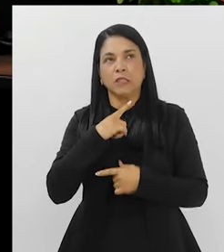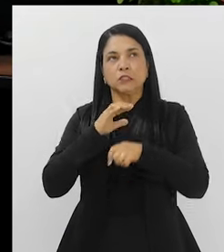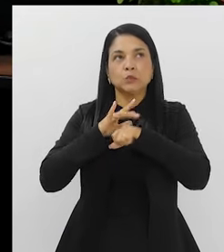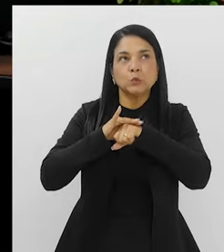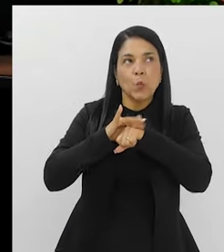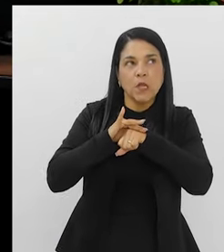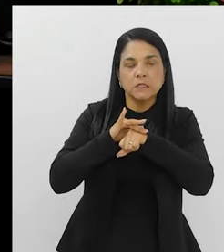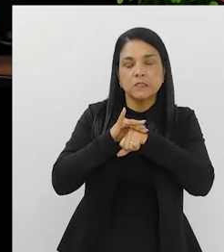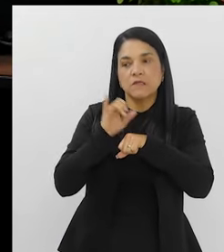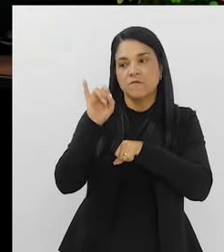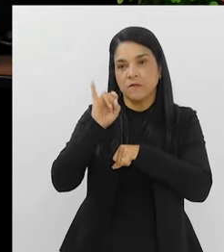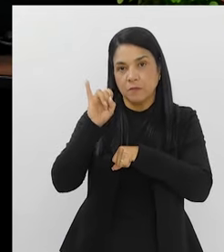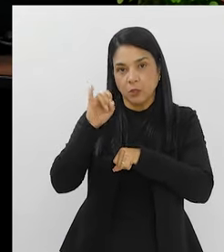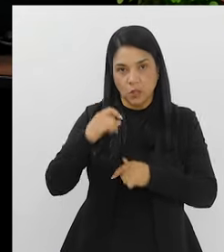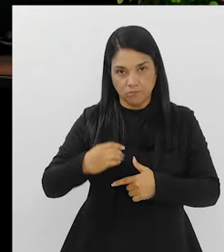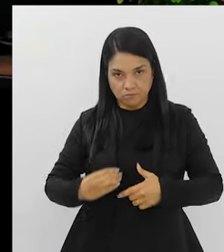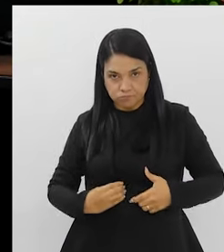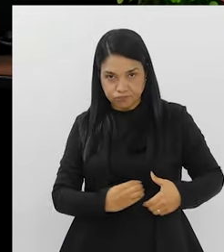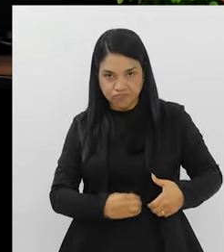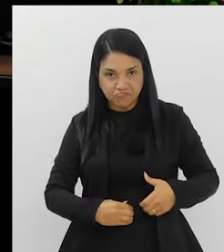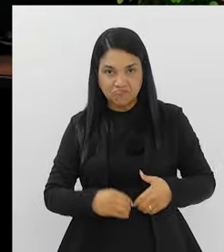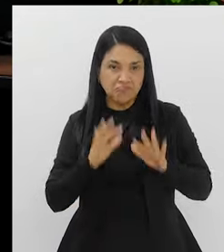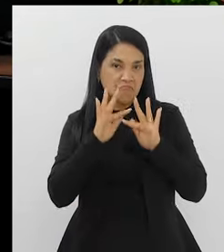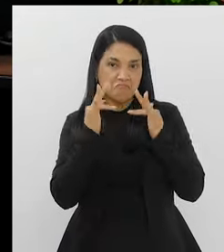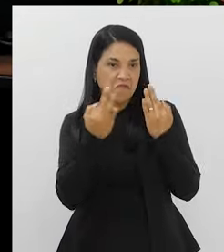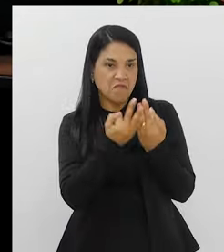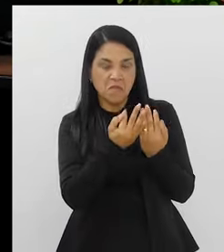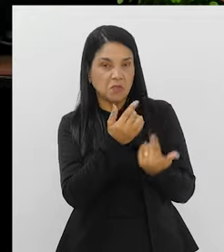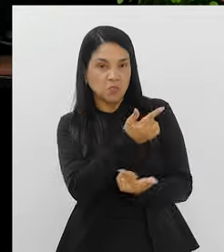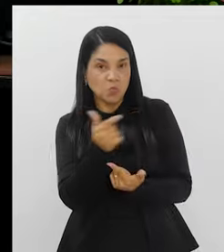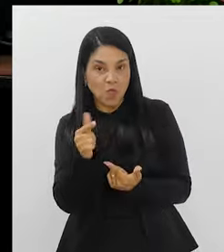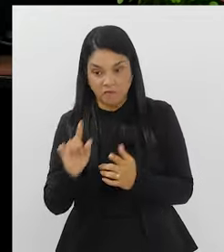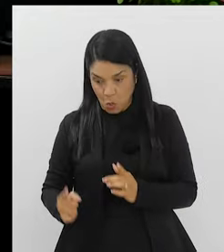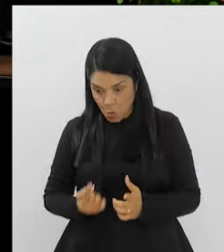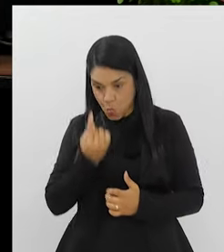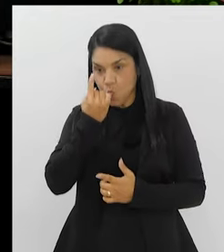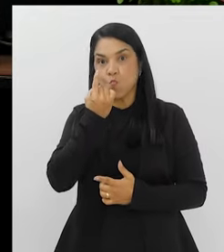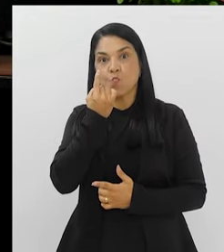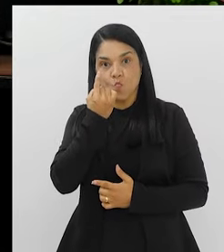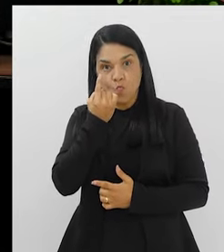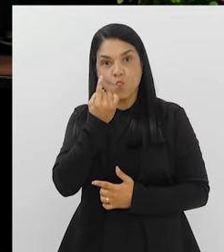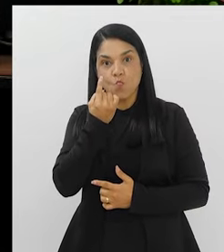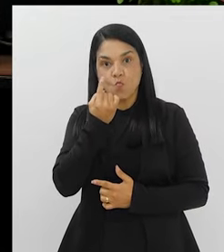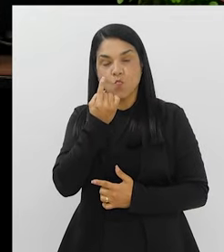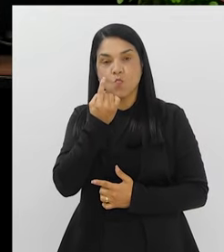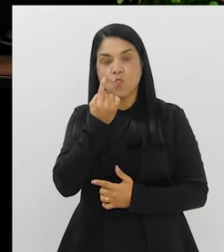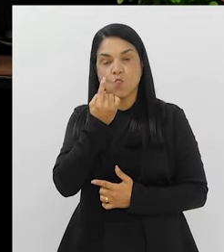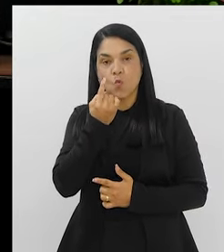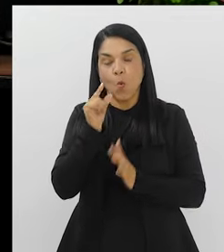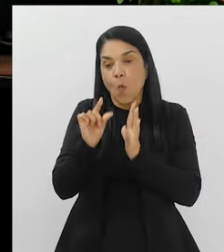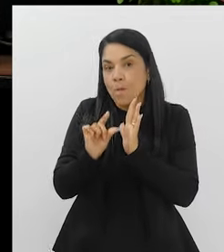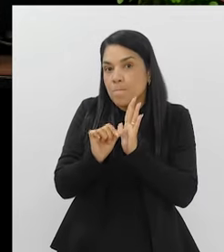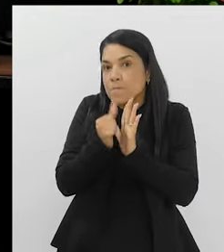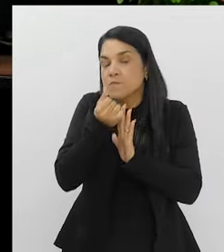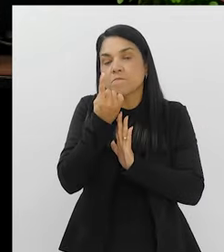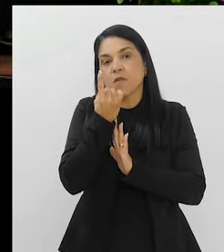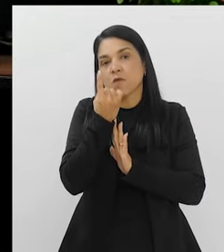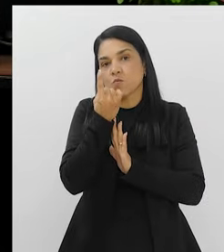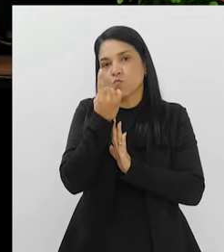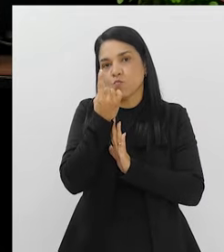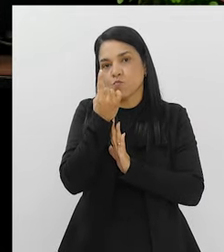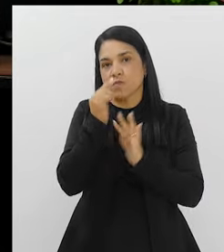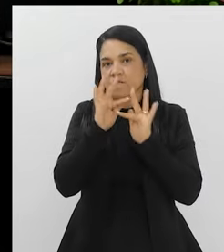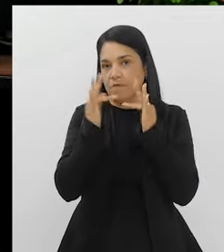doença inflamatória intestinal, mas ninguém na minha família teve. Você pode ser o caso índex. O é o caso índex? É o primeiro caso da